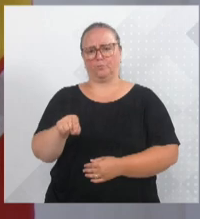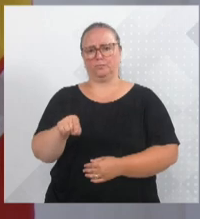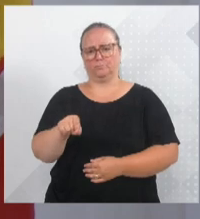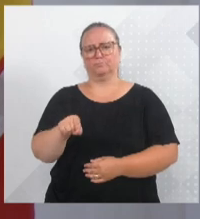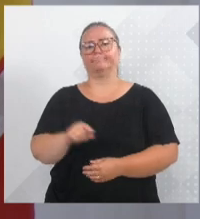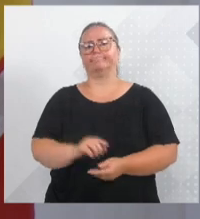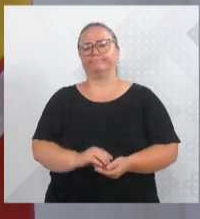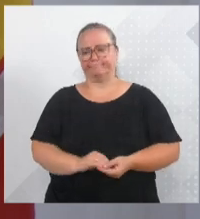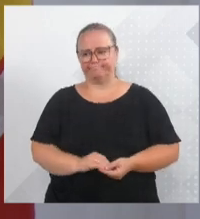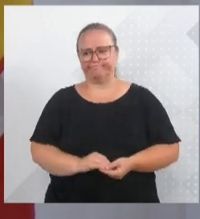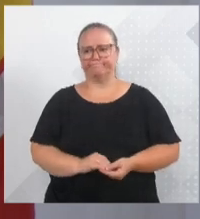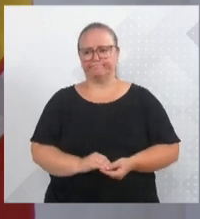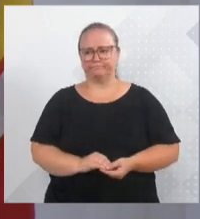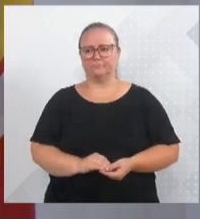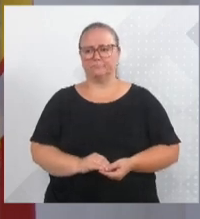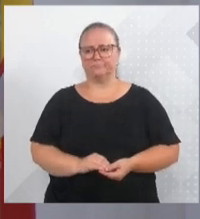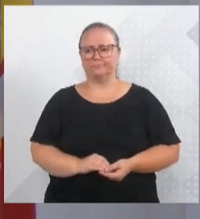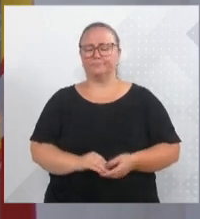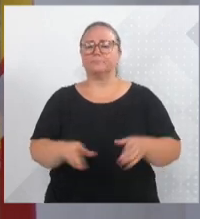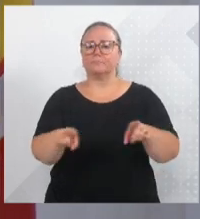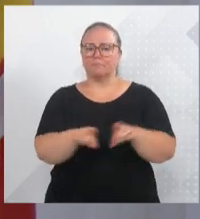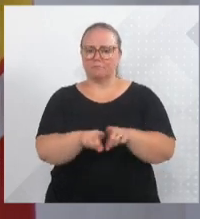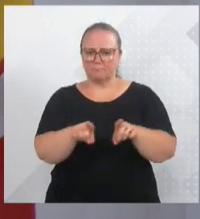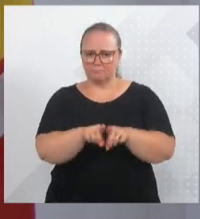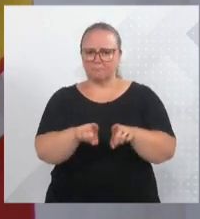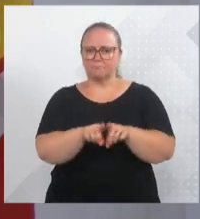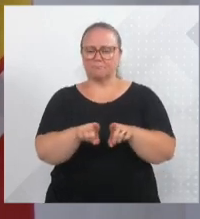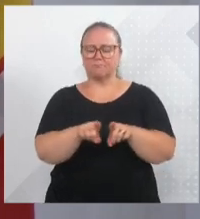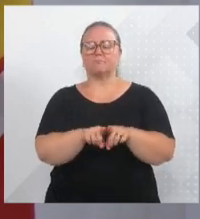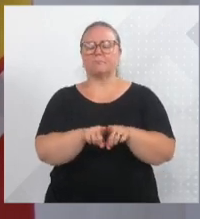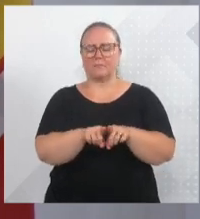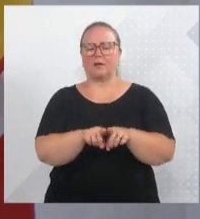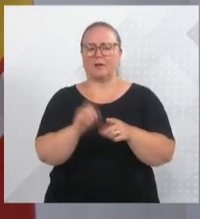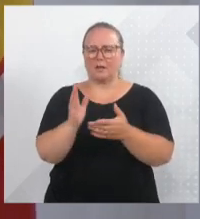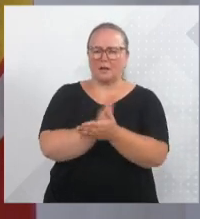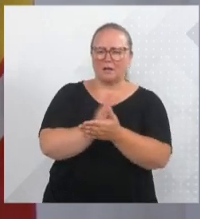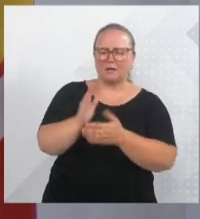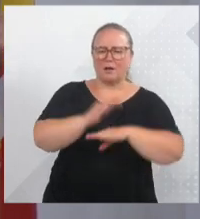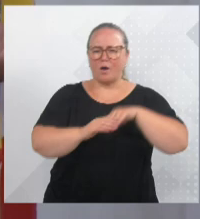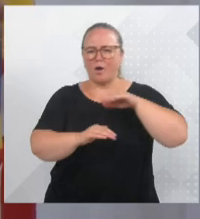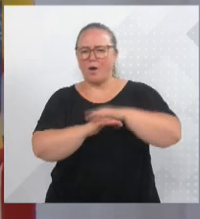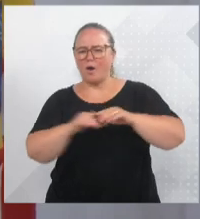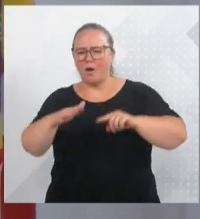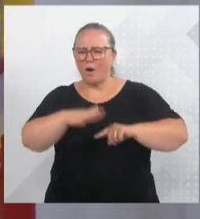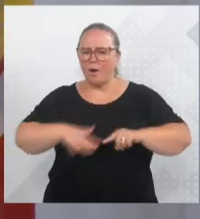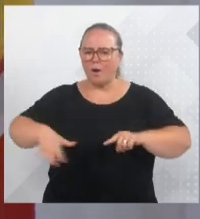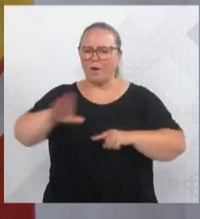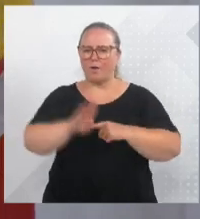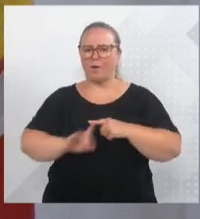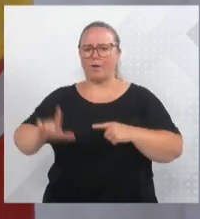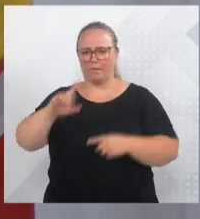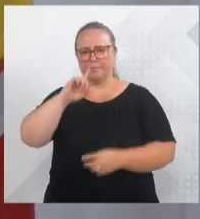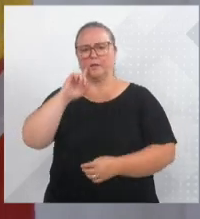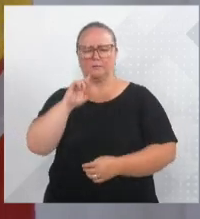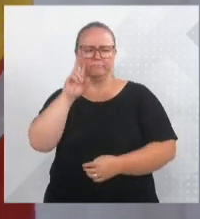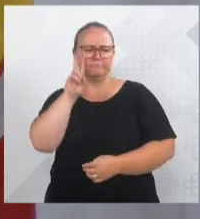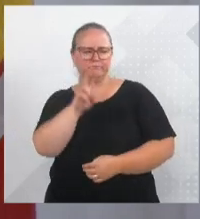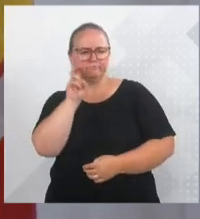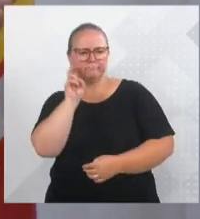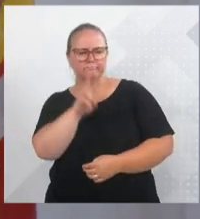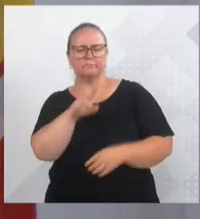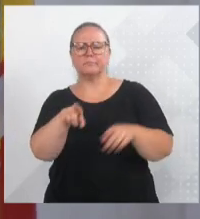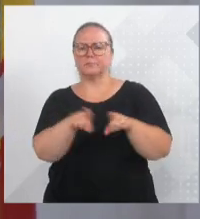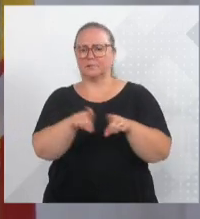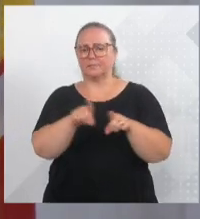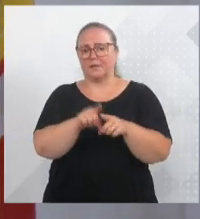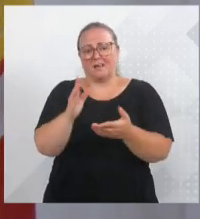Assim como outros, o vereador Diego Nazato, outras obras por toda a cidade, o senhor esteve também acompanhando algumas obras,